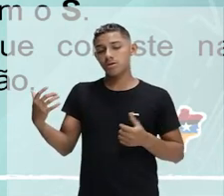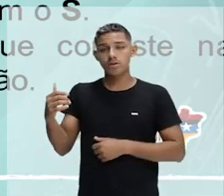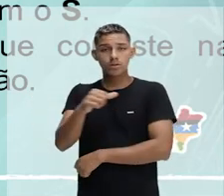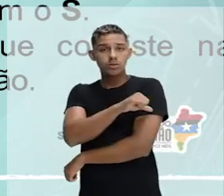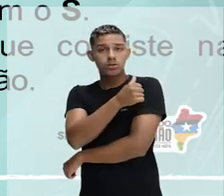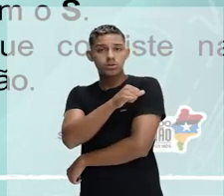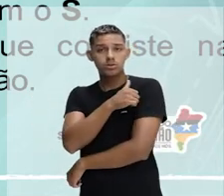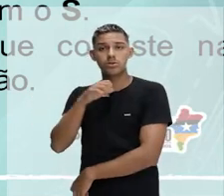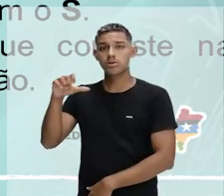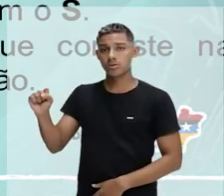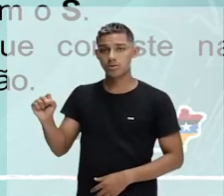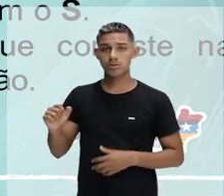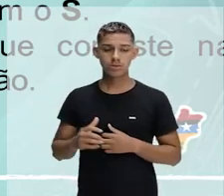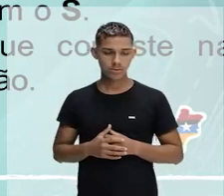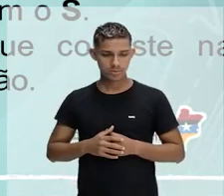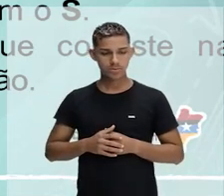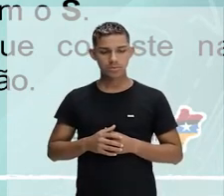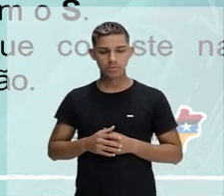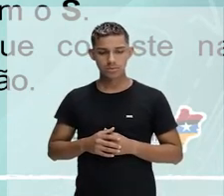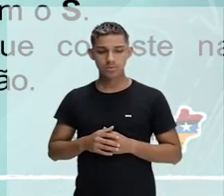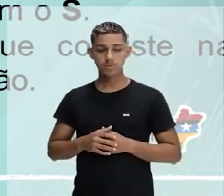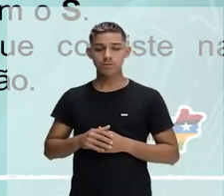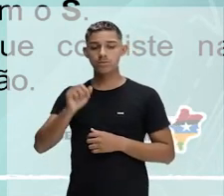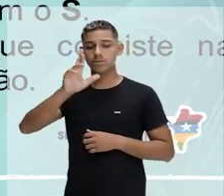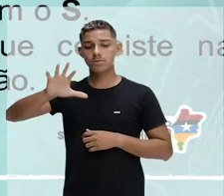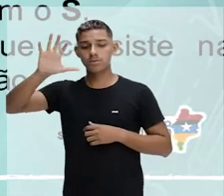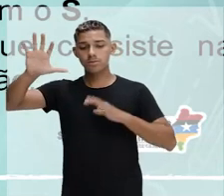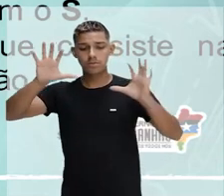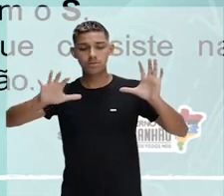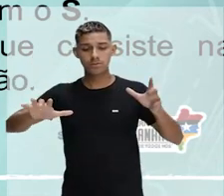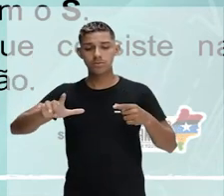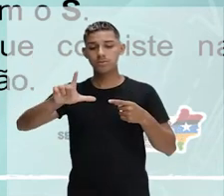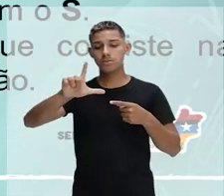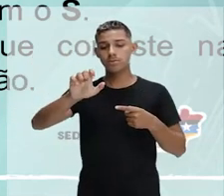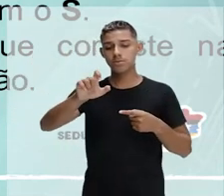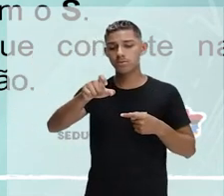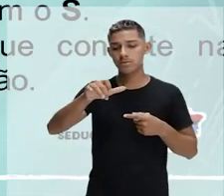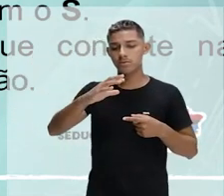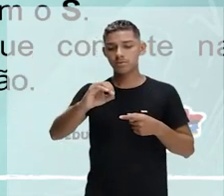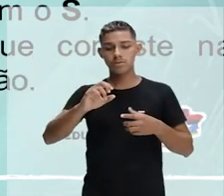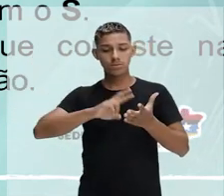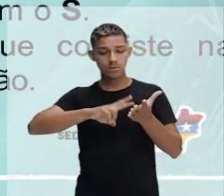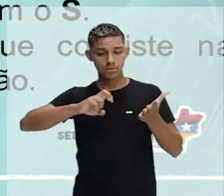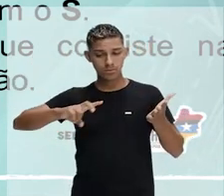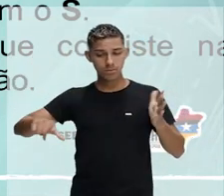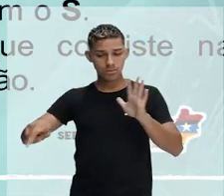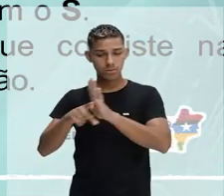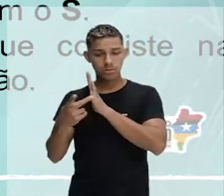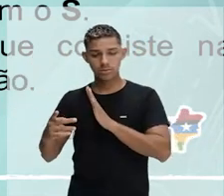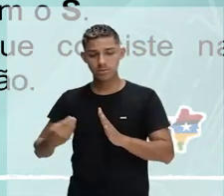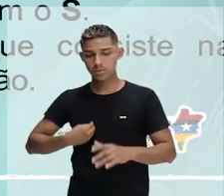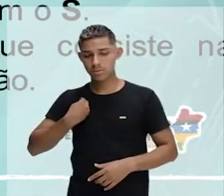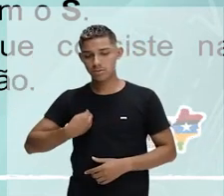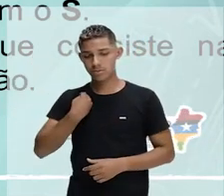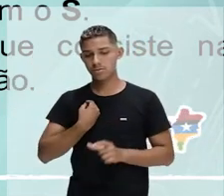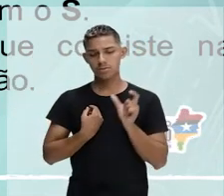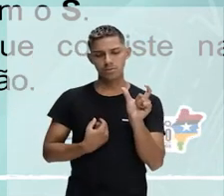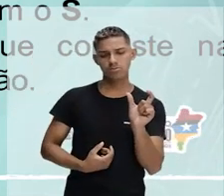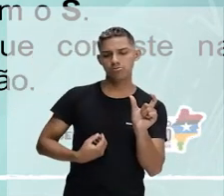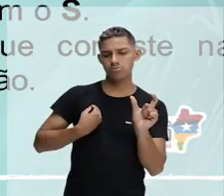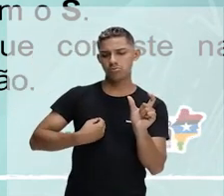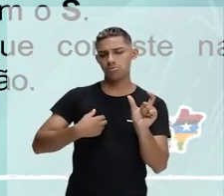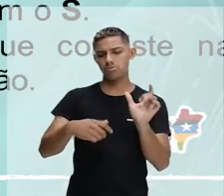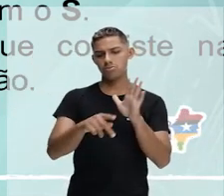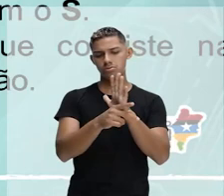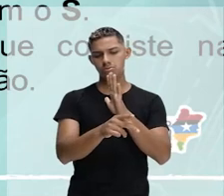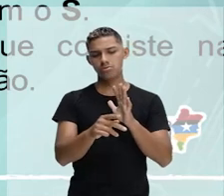o S. Regionalismo, fenômeno ligado ao léxico, vocabulário, que consiste na existência de palavras ou